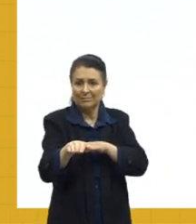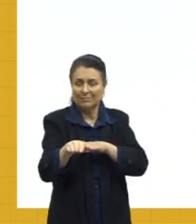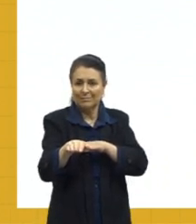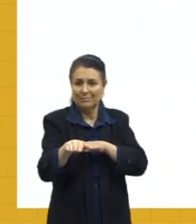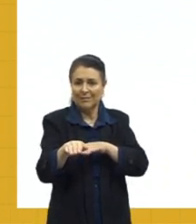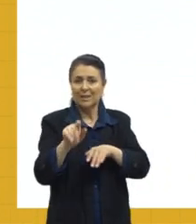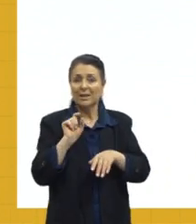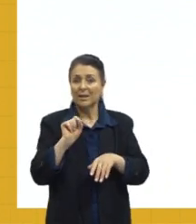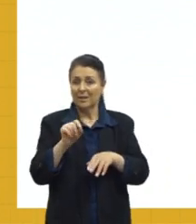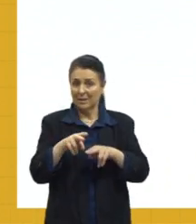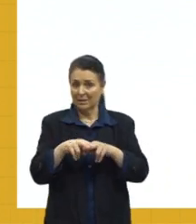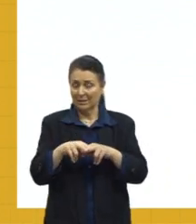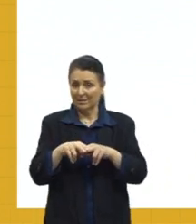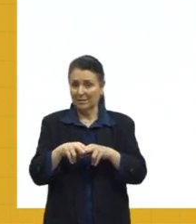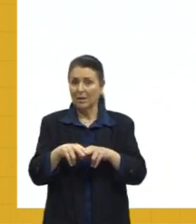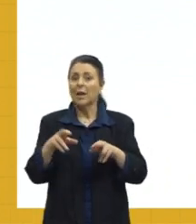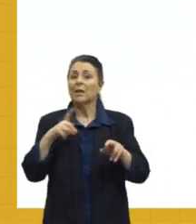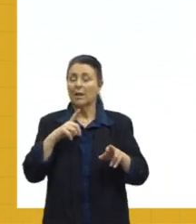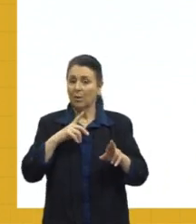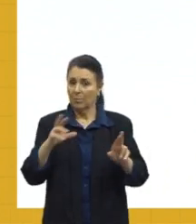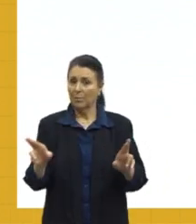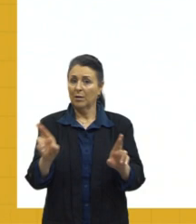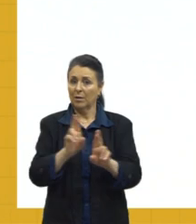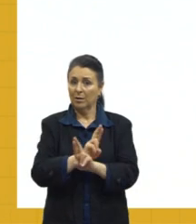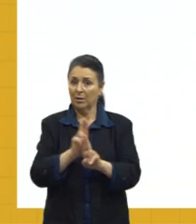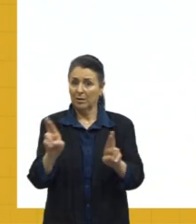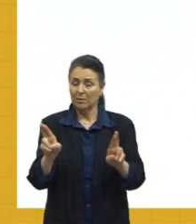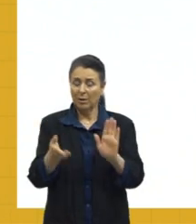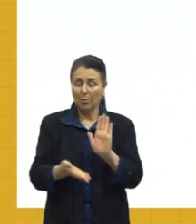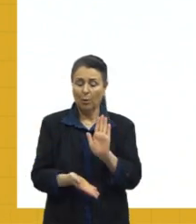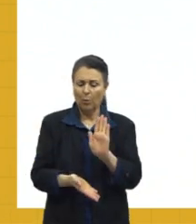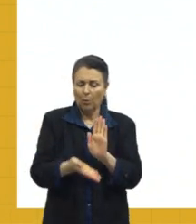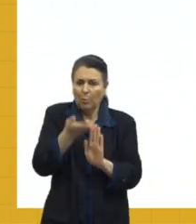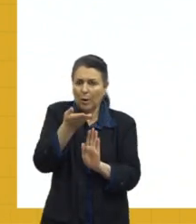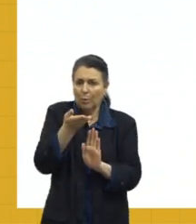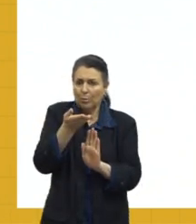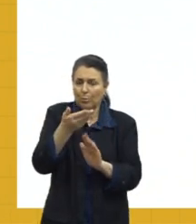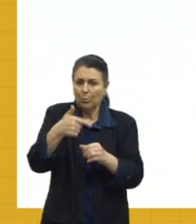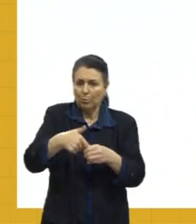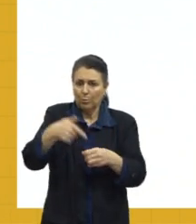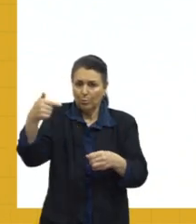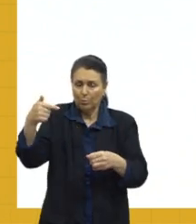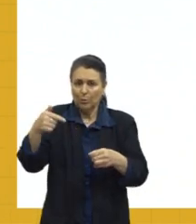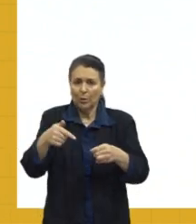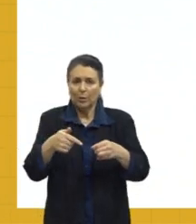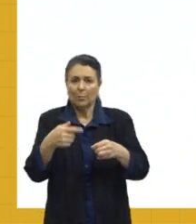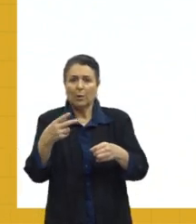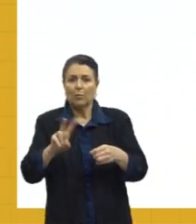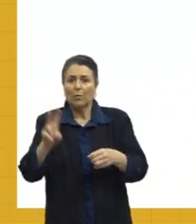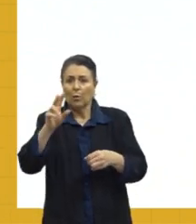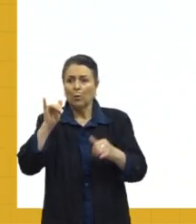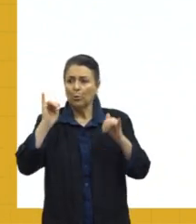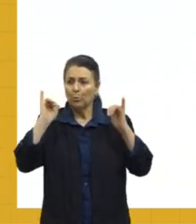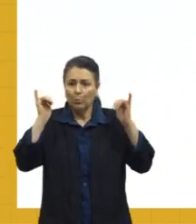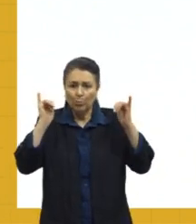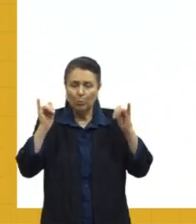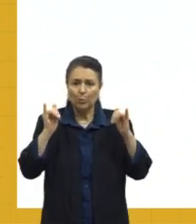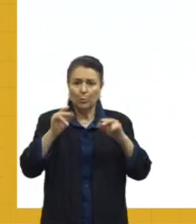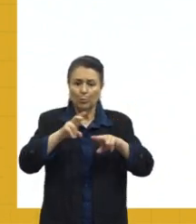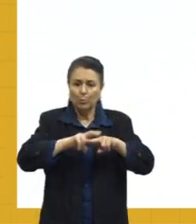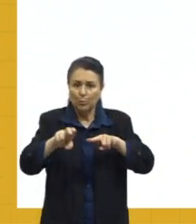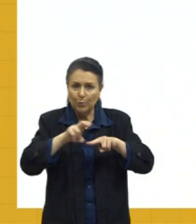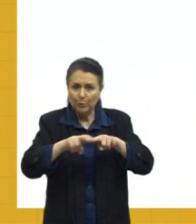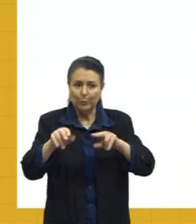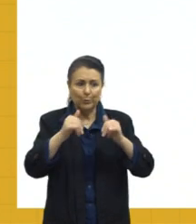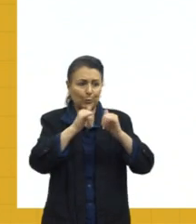dessas questões aí tá relacionado aos aumentos, né, aumento de combustível, aumento de passagem, aumento da energia, entre outras